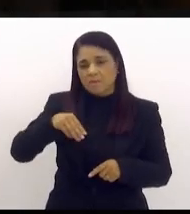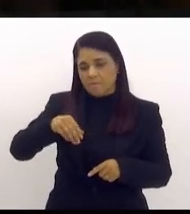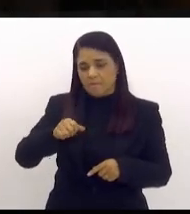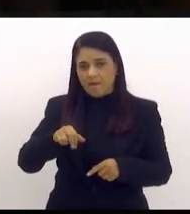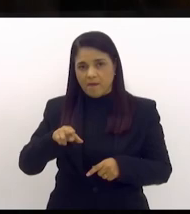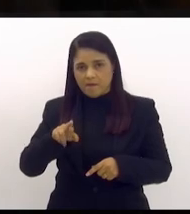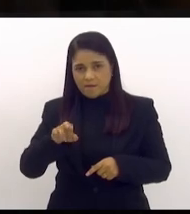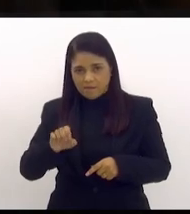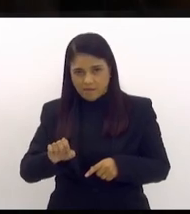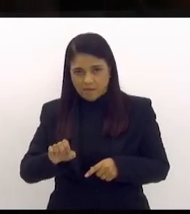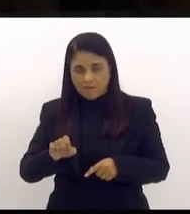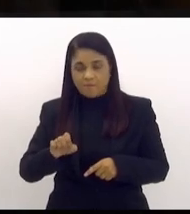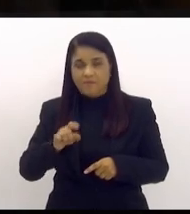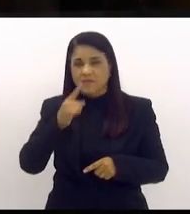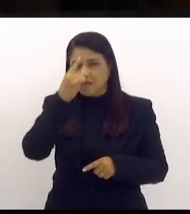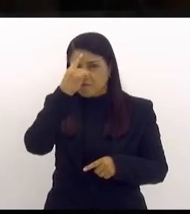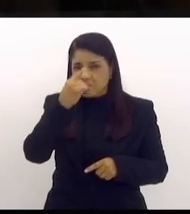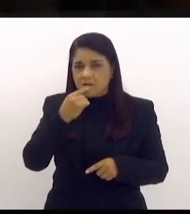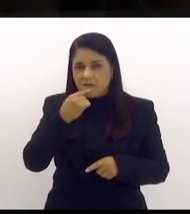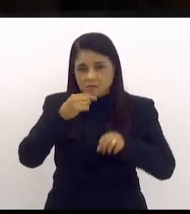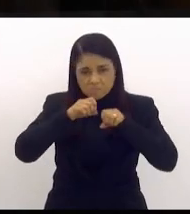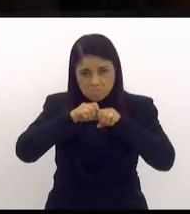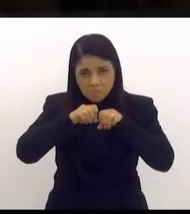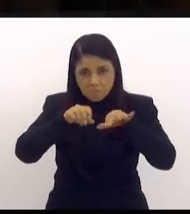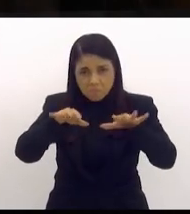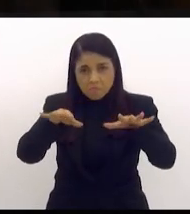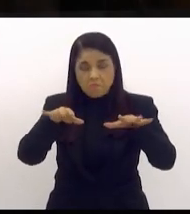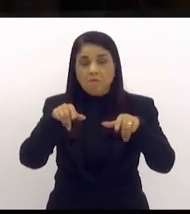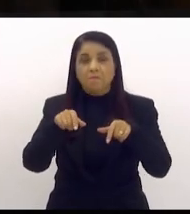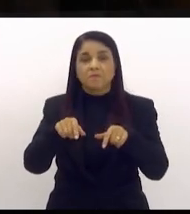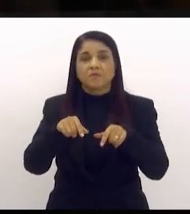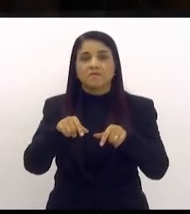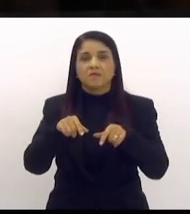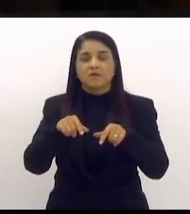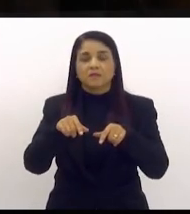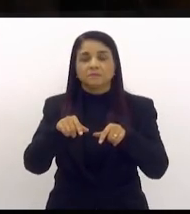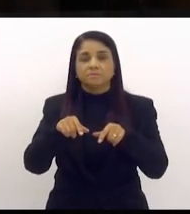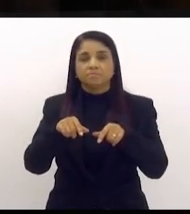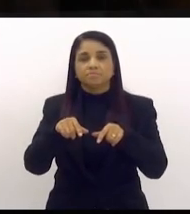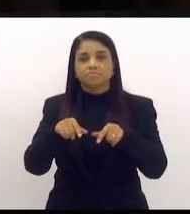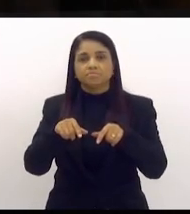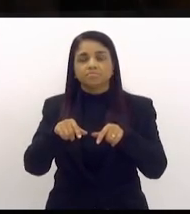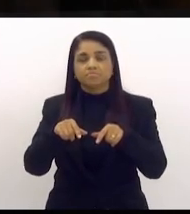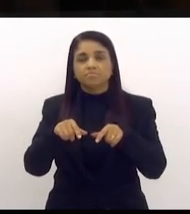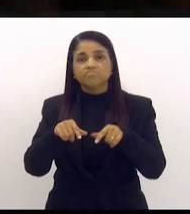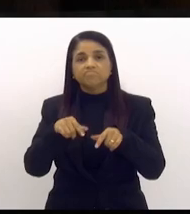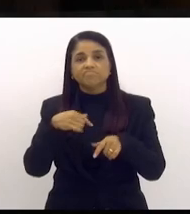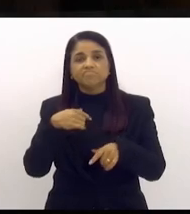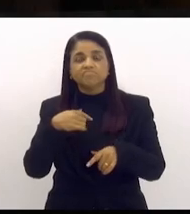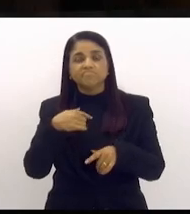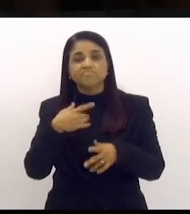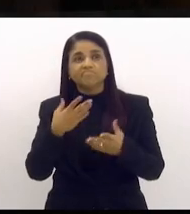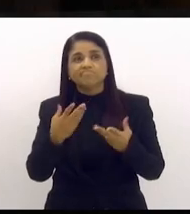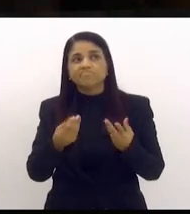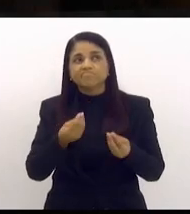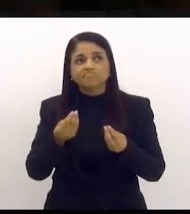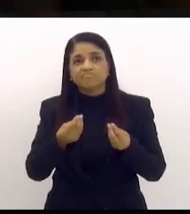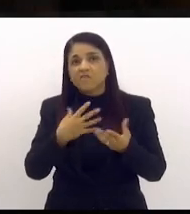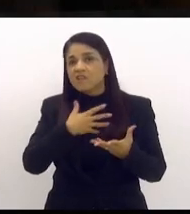que as imagens vão se sobrepondo e a gente acaba